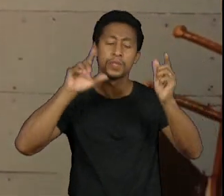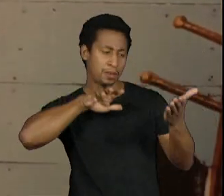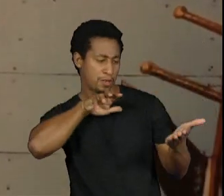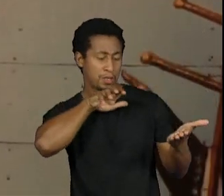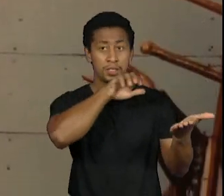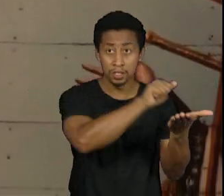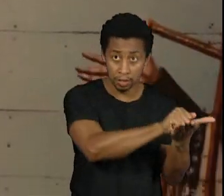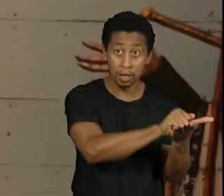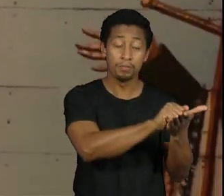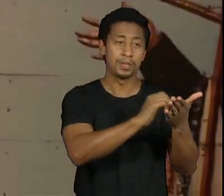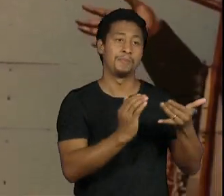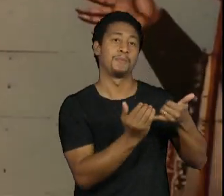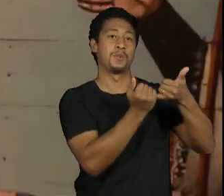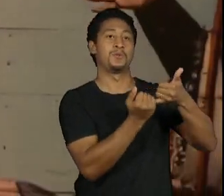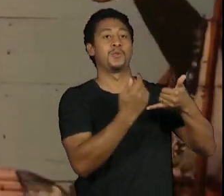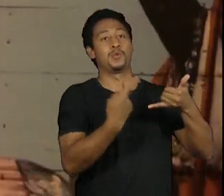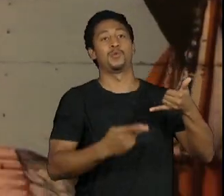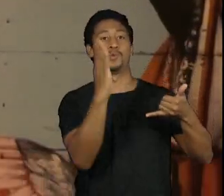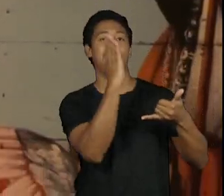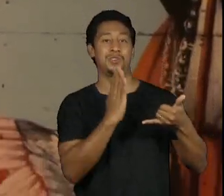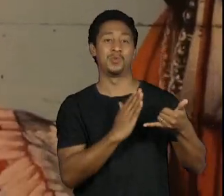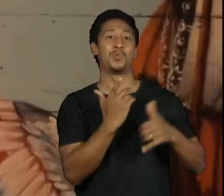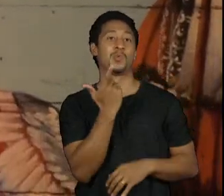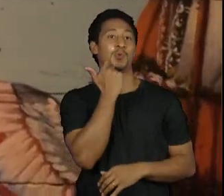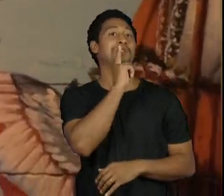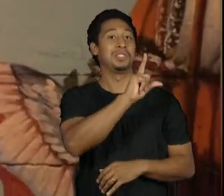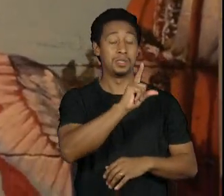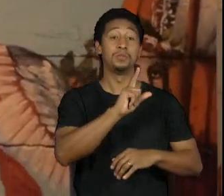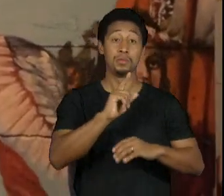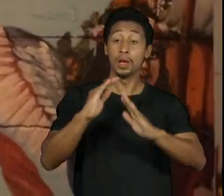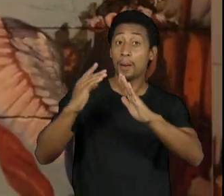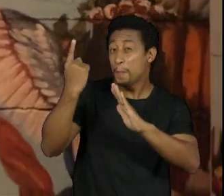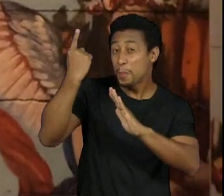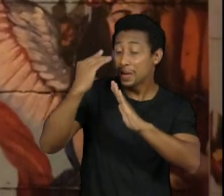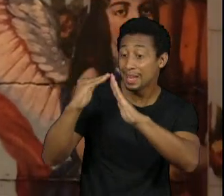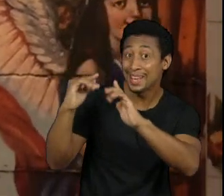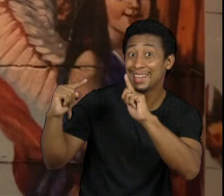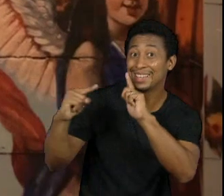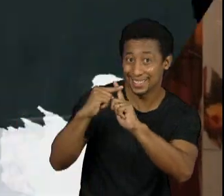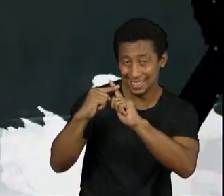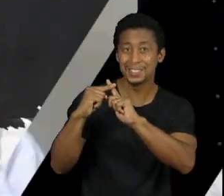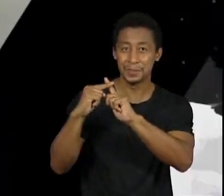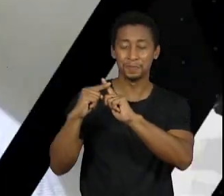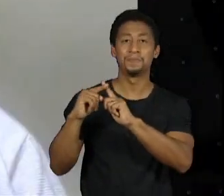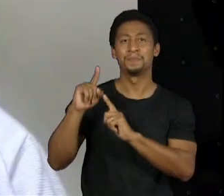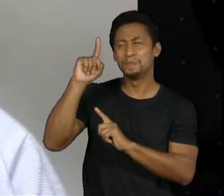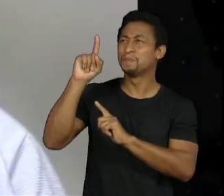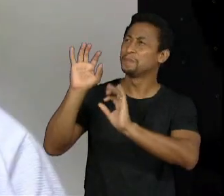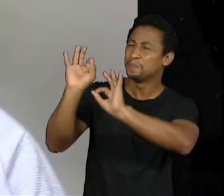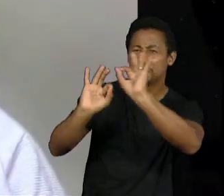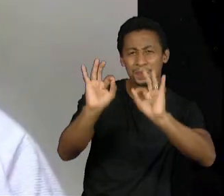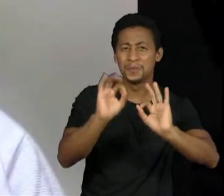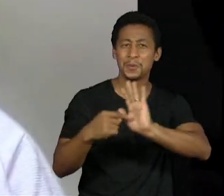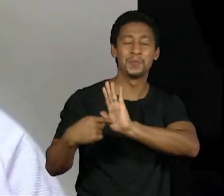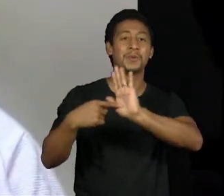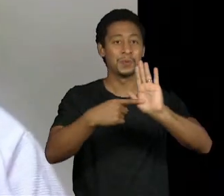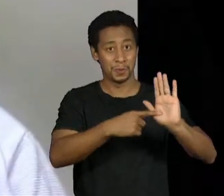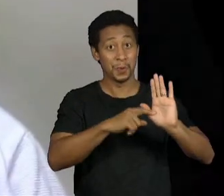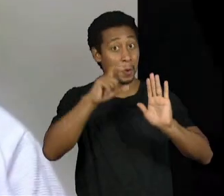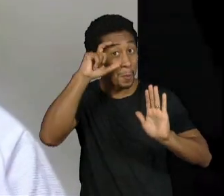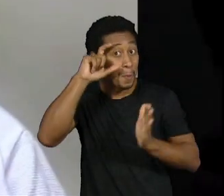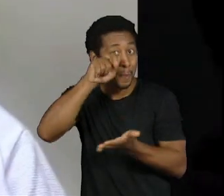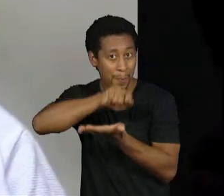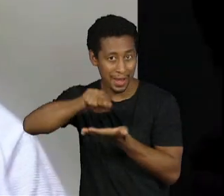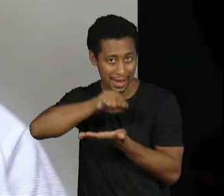e em 1942 abre o tombamento do convento do Carmo essa obra de arte intriga muito Mário de Andrade sobretudo um